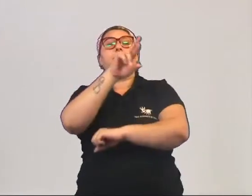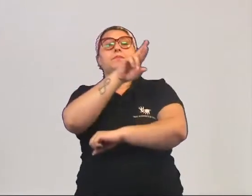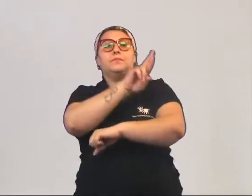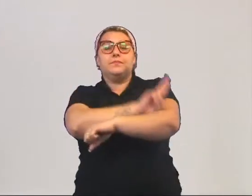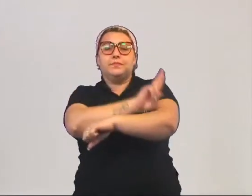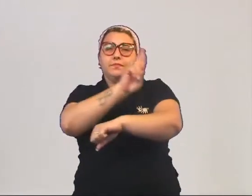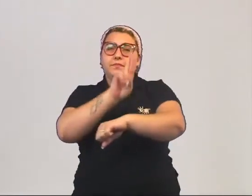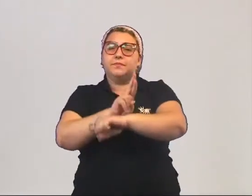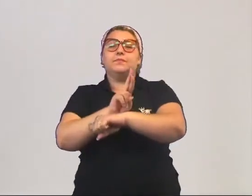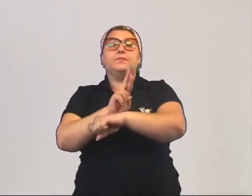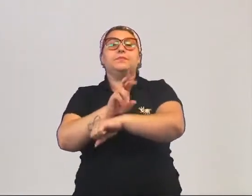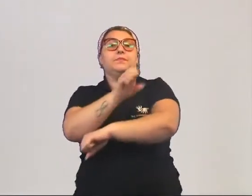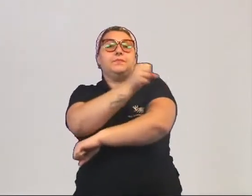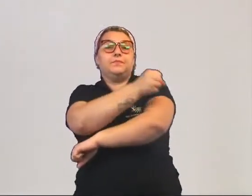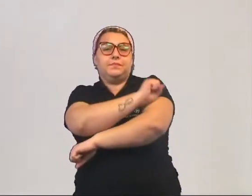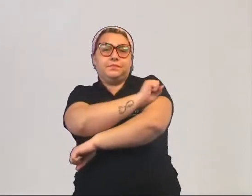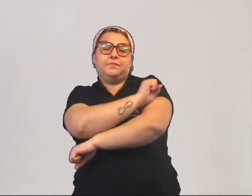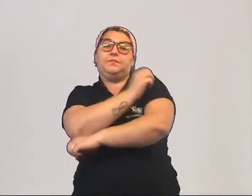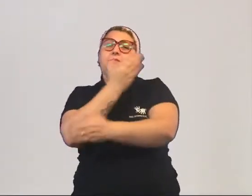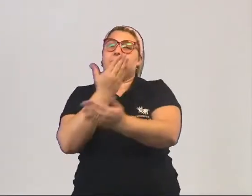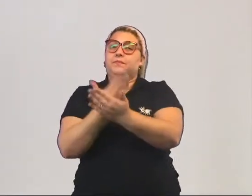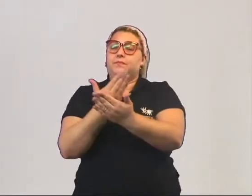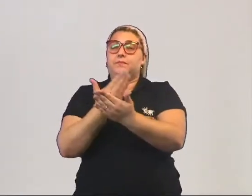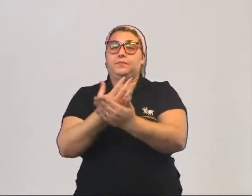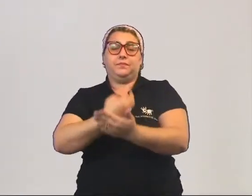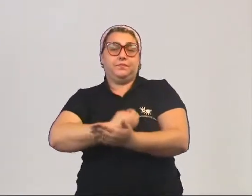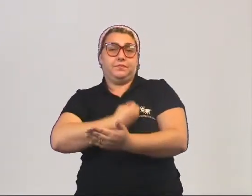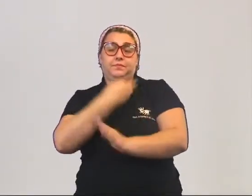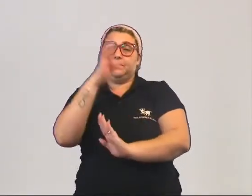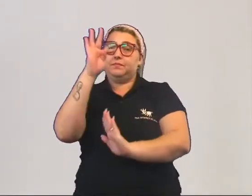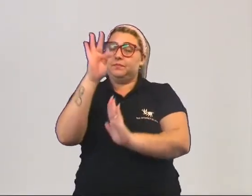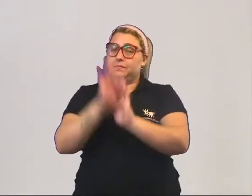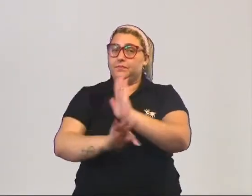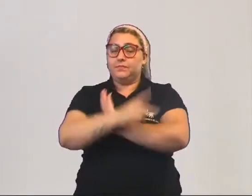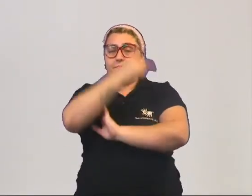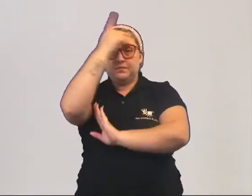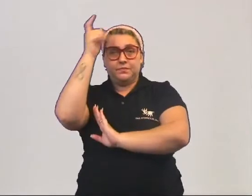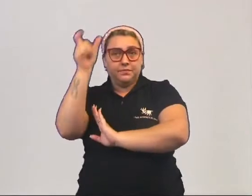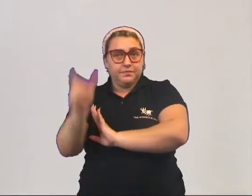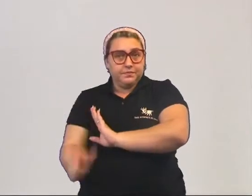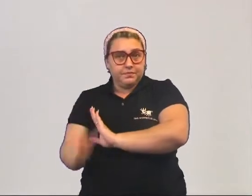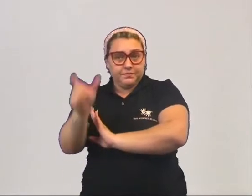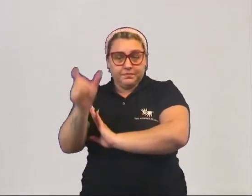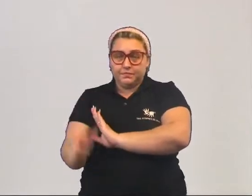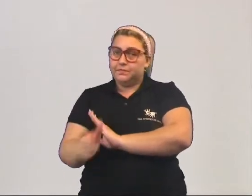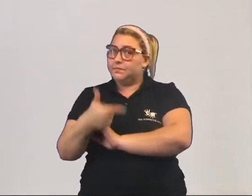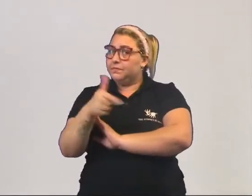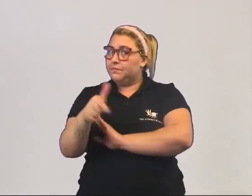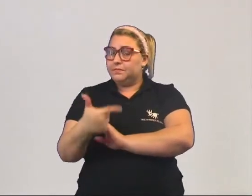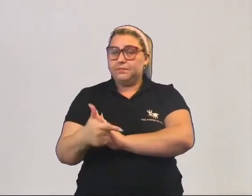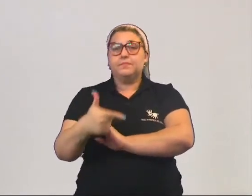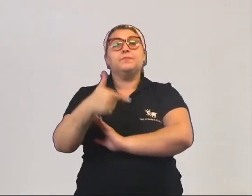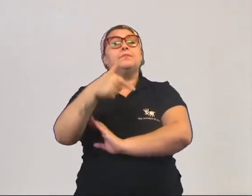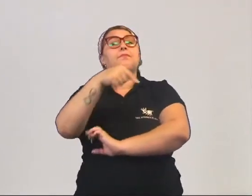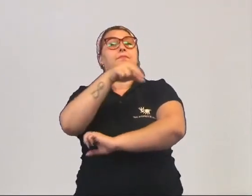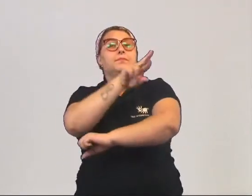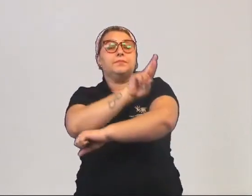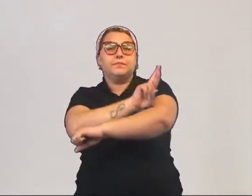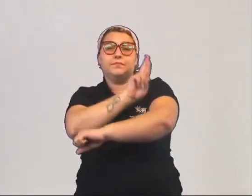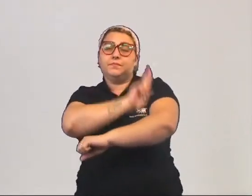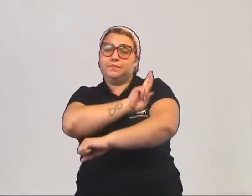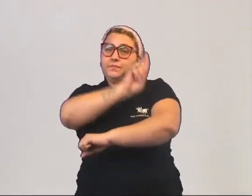gente vai ver no oitavo ano a aula Vida nos Textos Sagrados e sua relação com outras